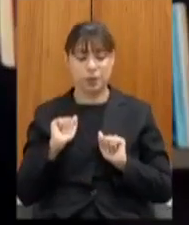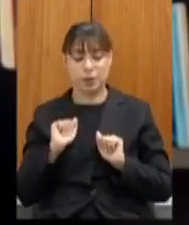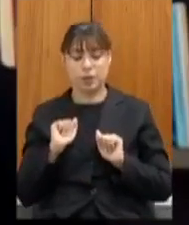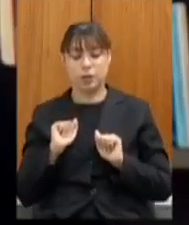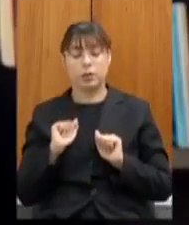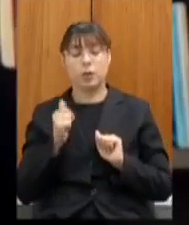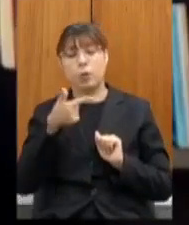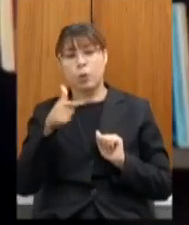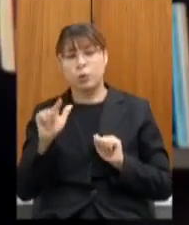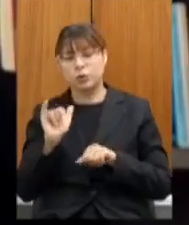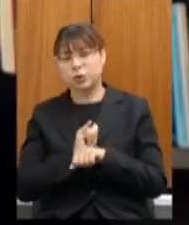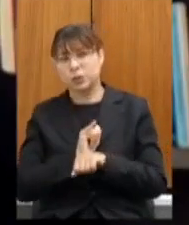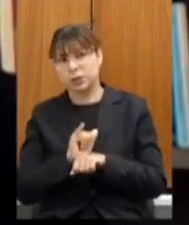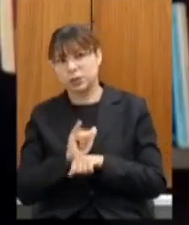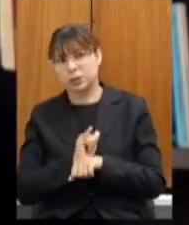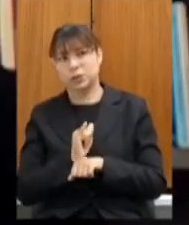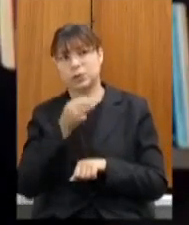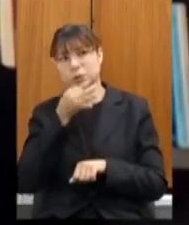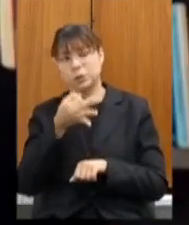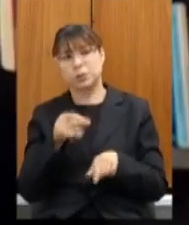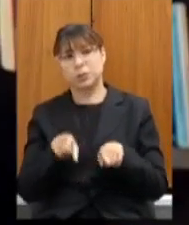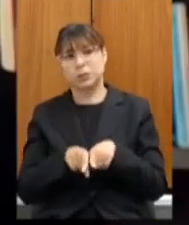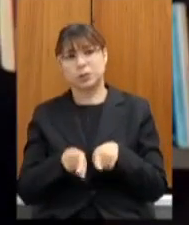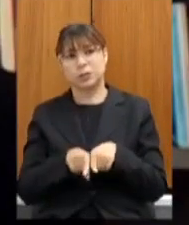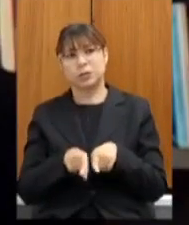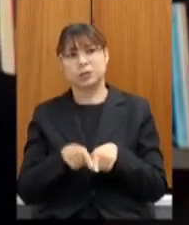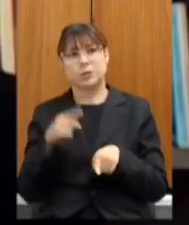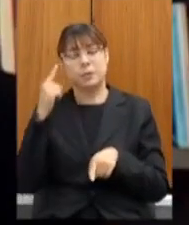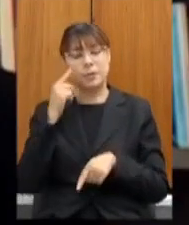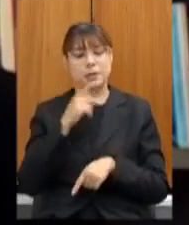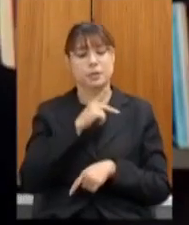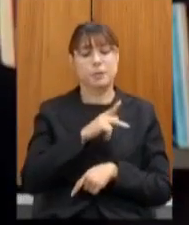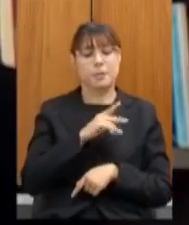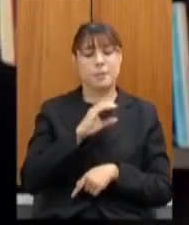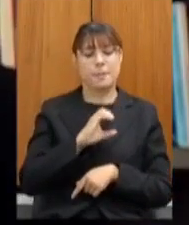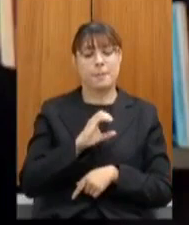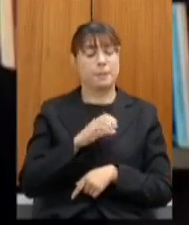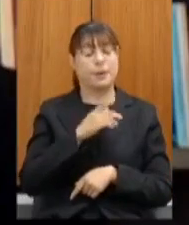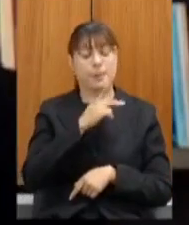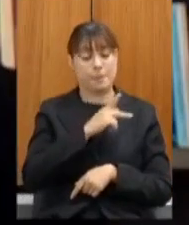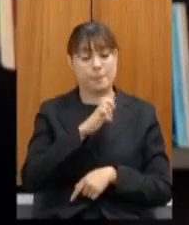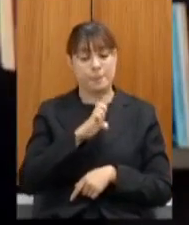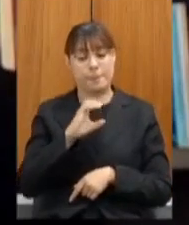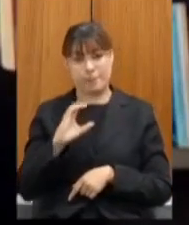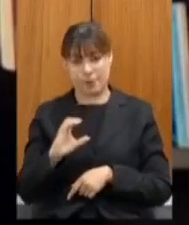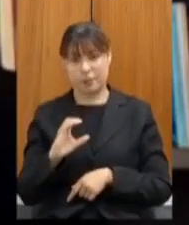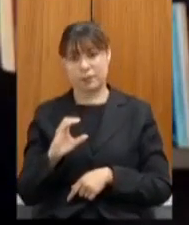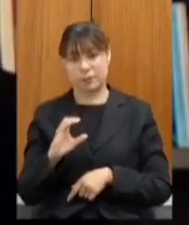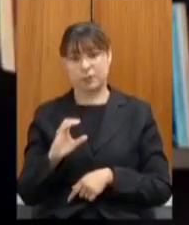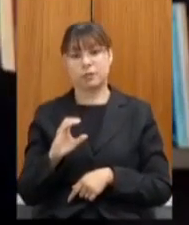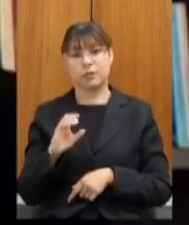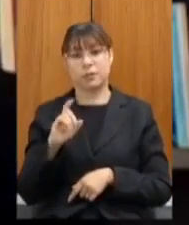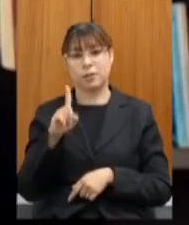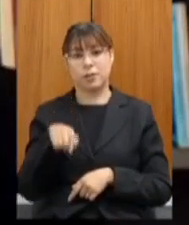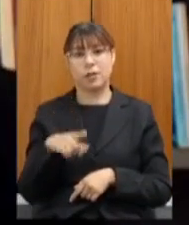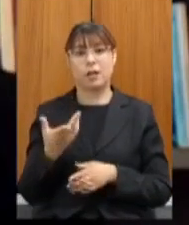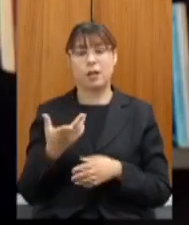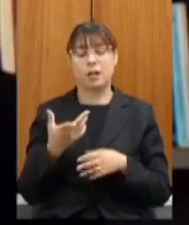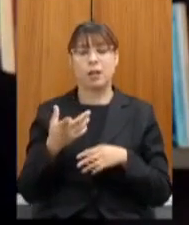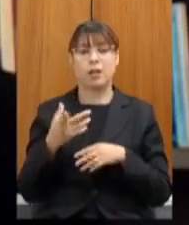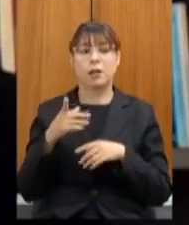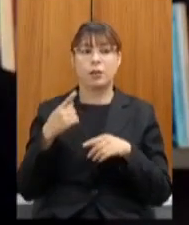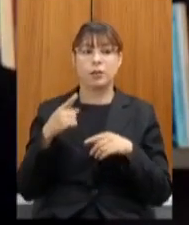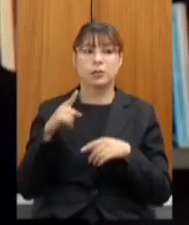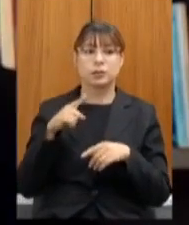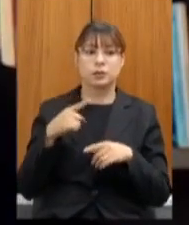estratégia que a gente poderia rever em relação aos pets que tem sido também alvo de reclamação dos profissionais de